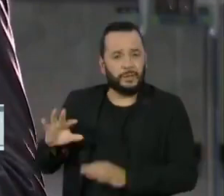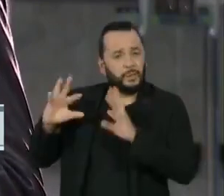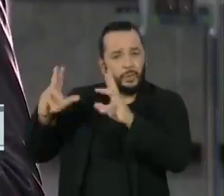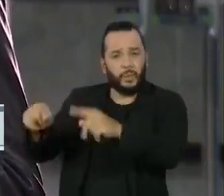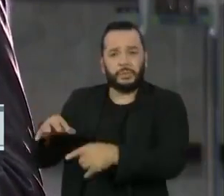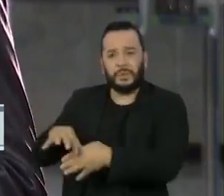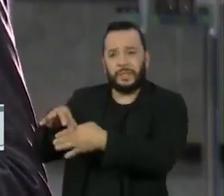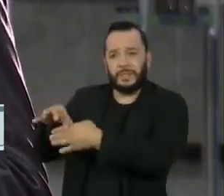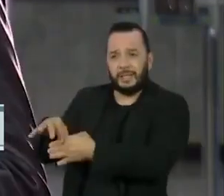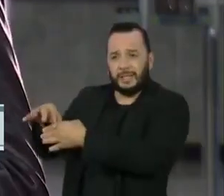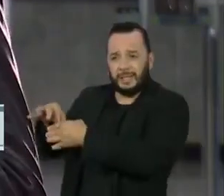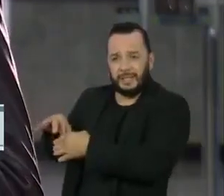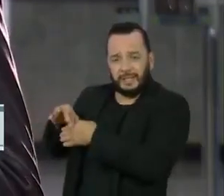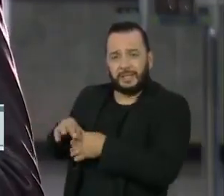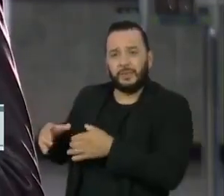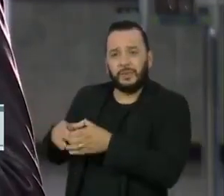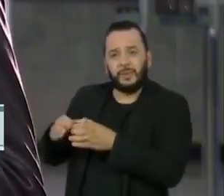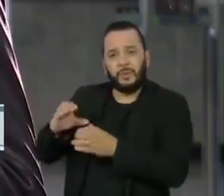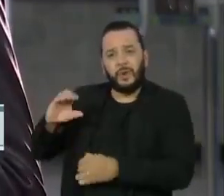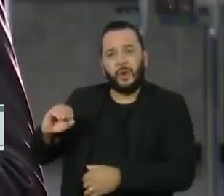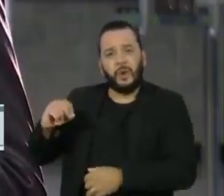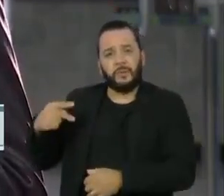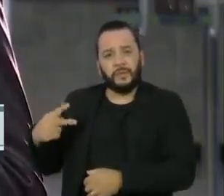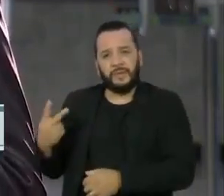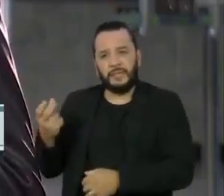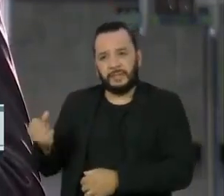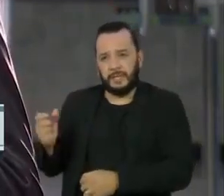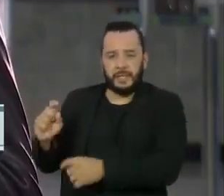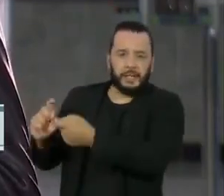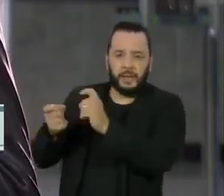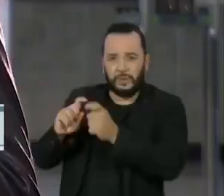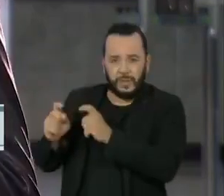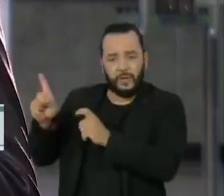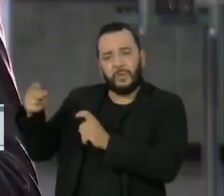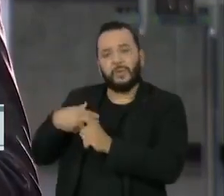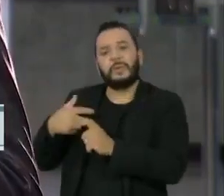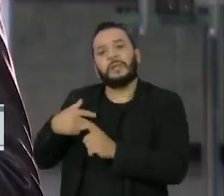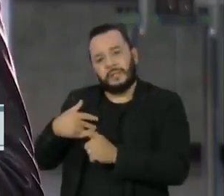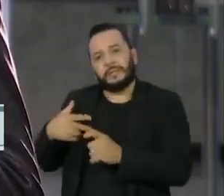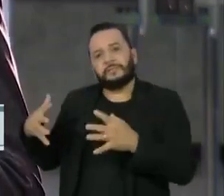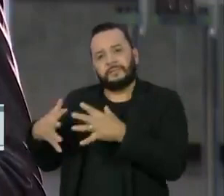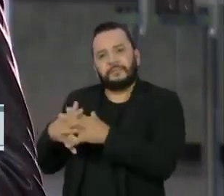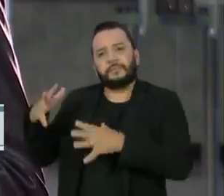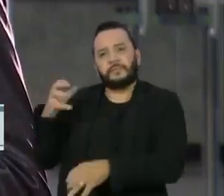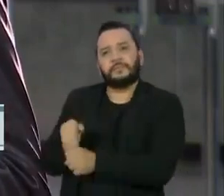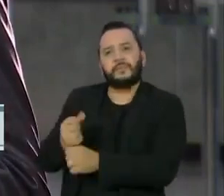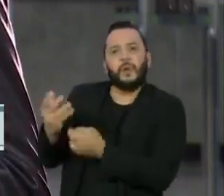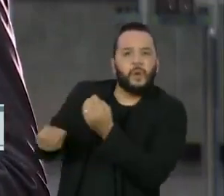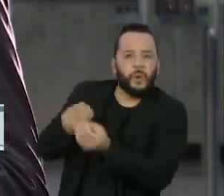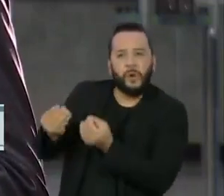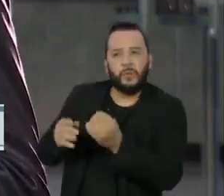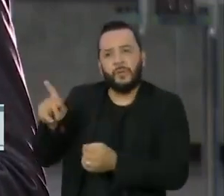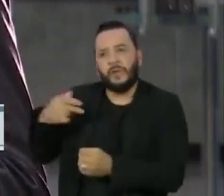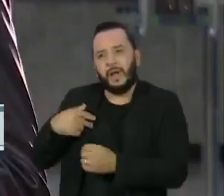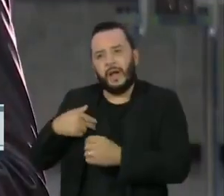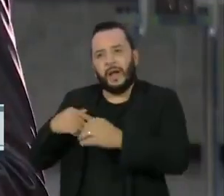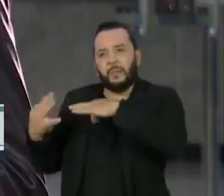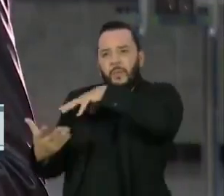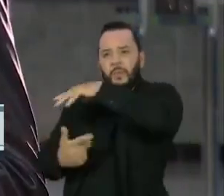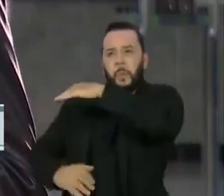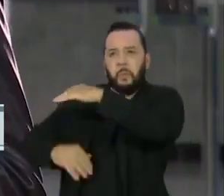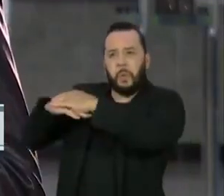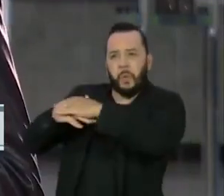estiverem discutindo em Glasgow mecanismos para reduzir a emissão de gases do efeito estufa, o presidente Jair Bolsonaro